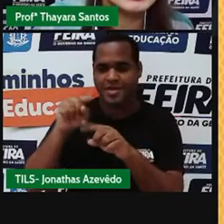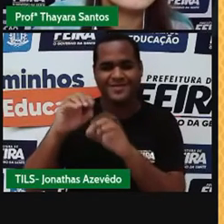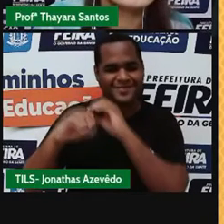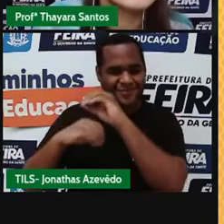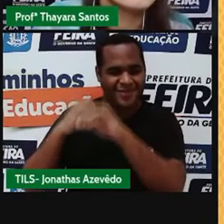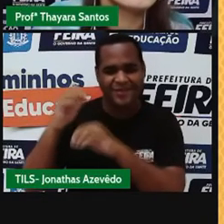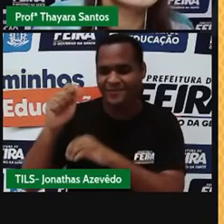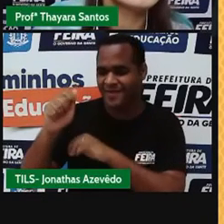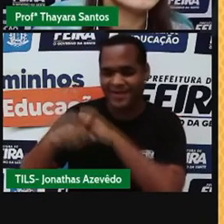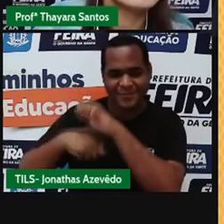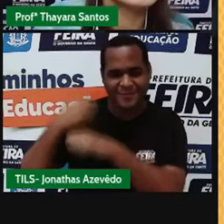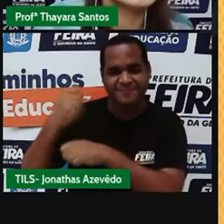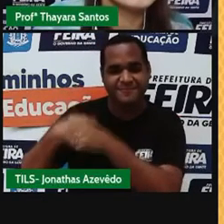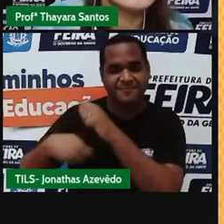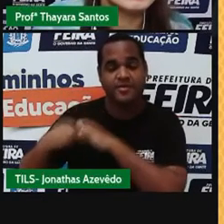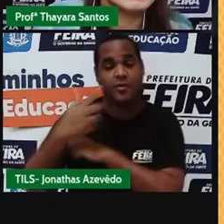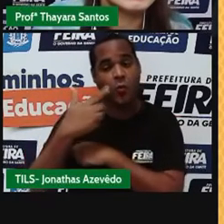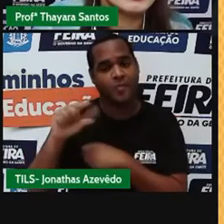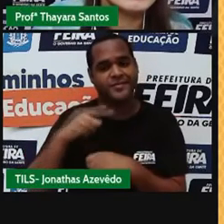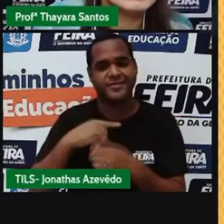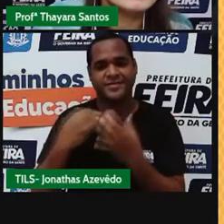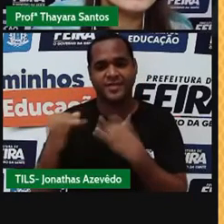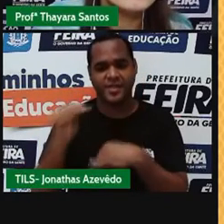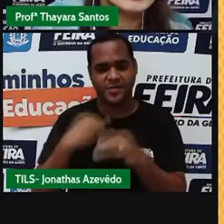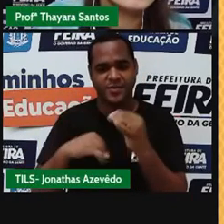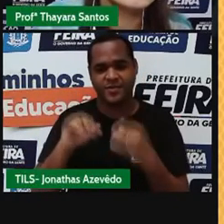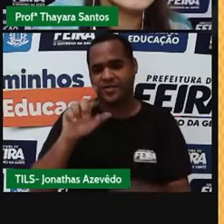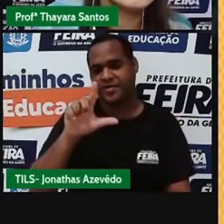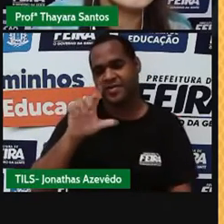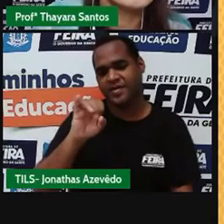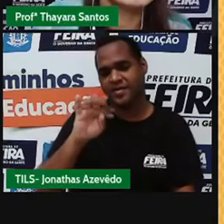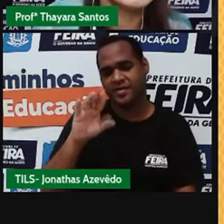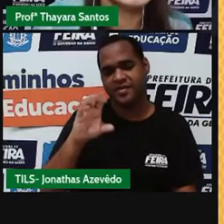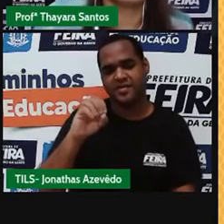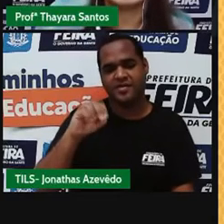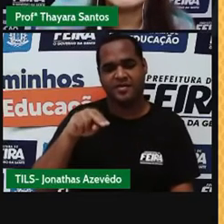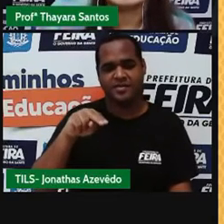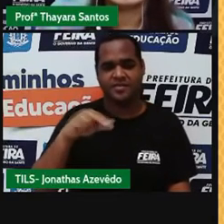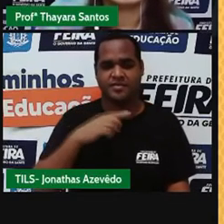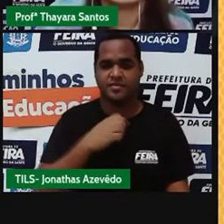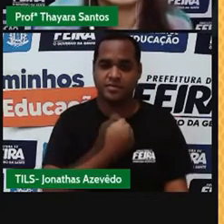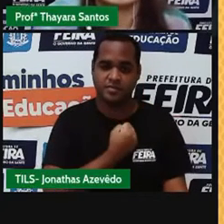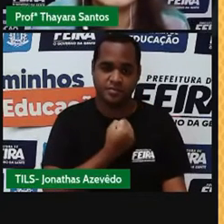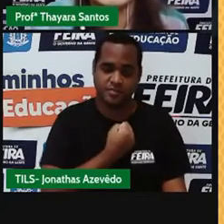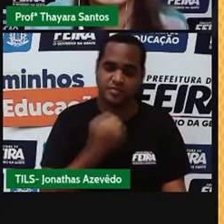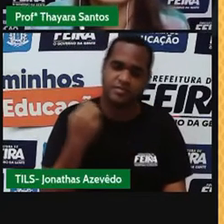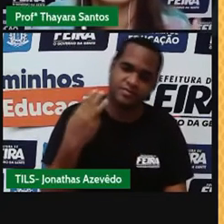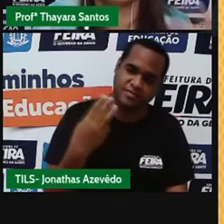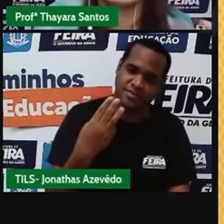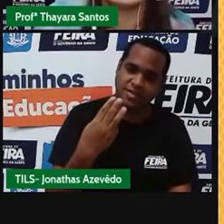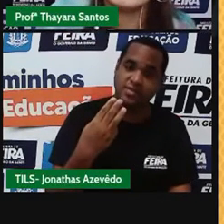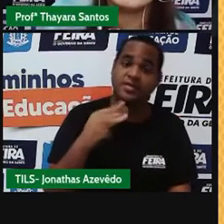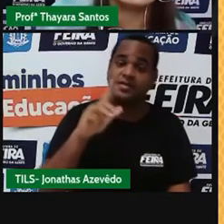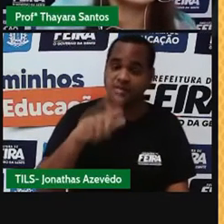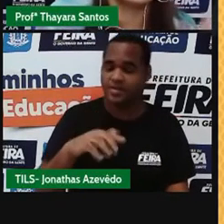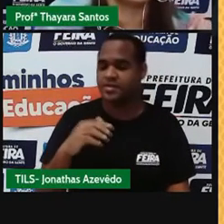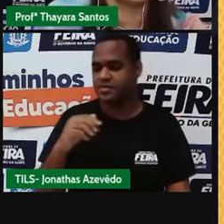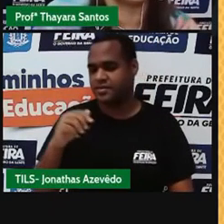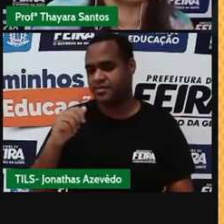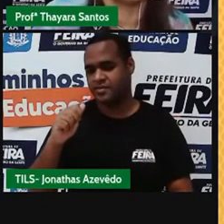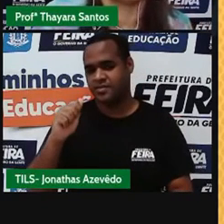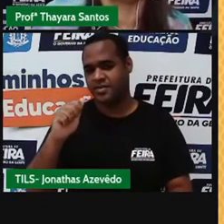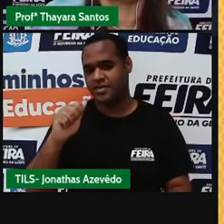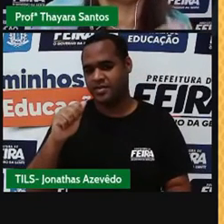gente tem outro elemento químico aqui, que é o lítio. O número atômico dele é três. Isso quer dizer que ele tem três